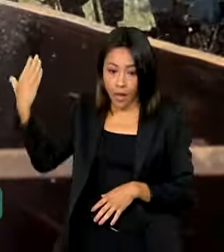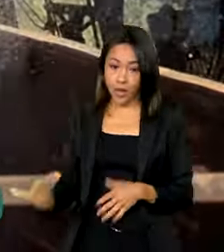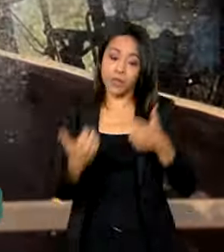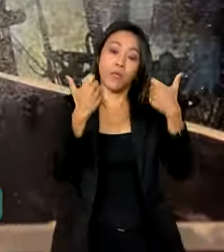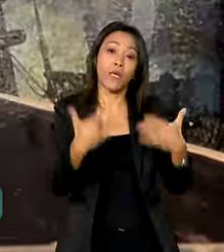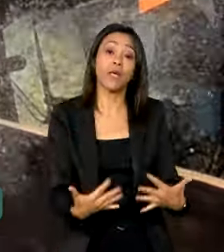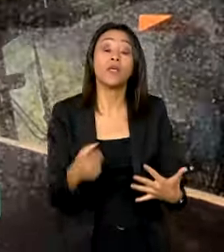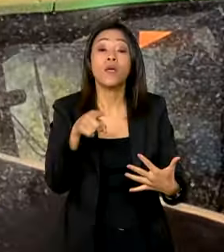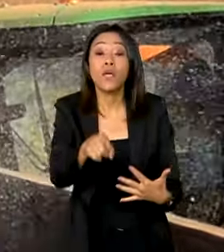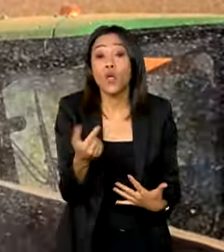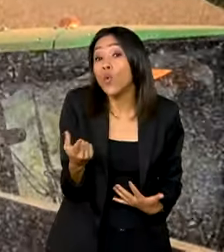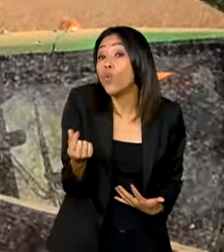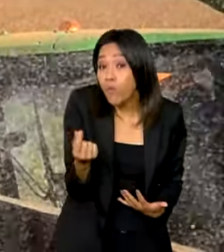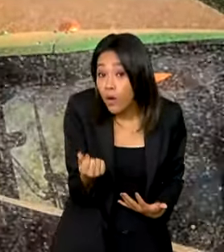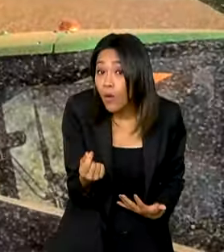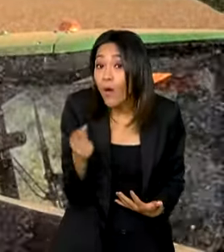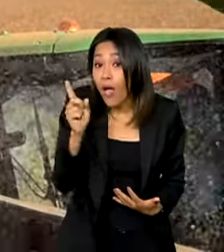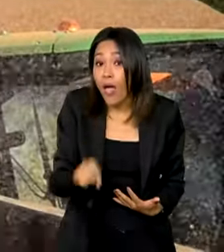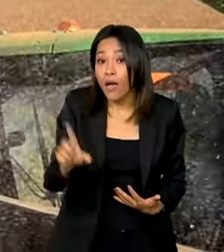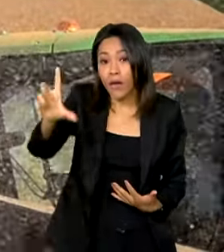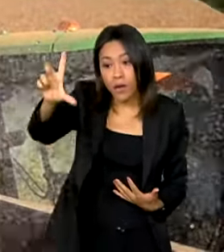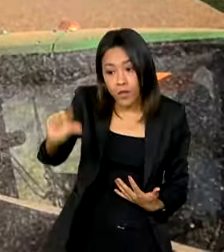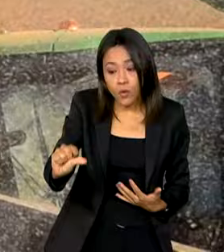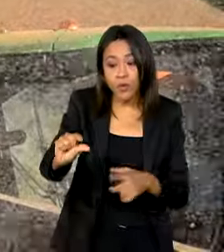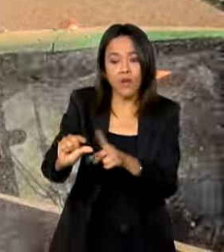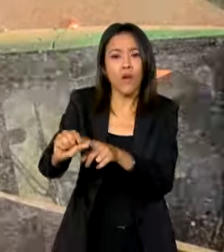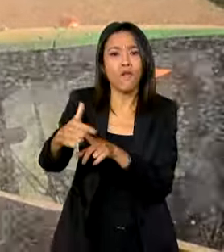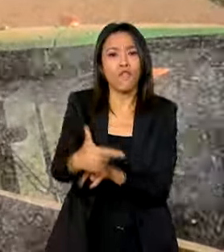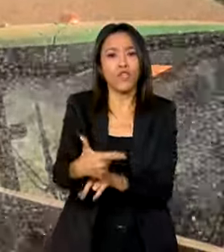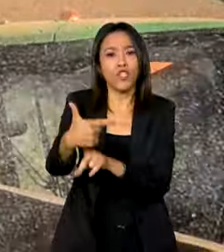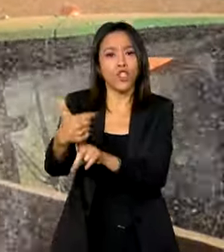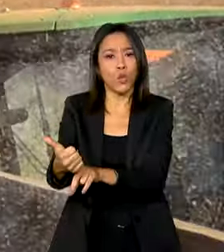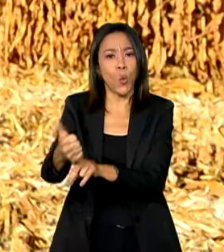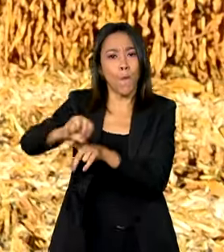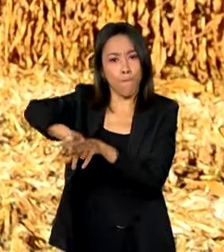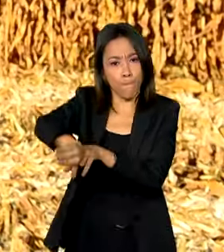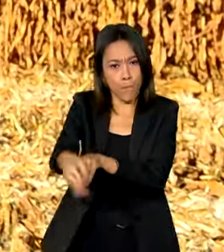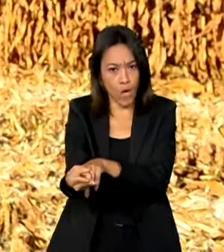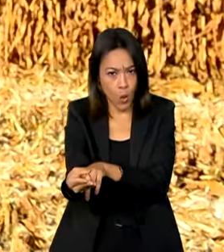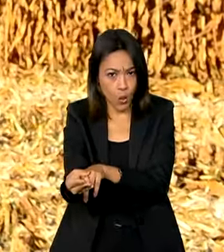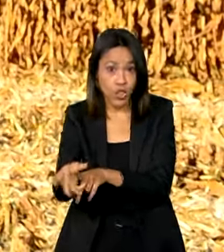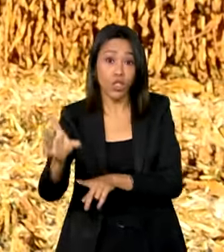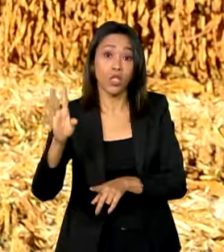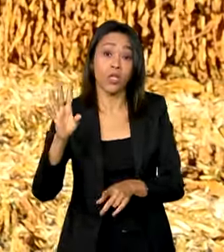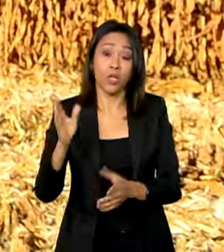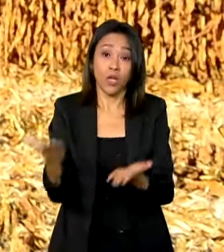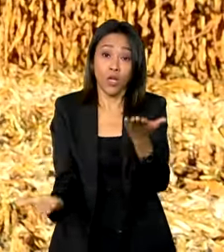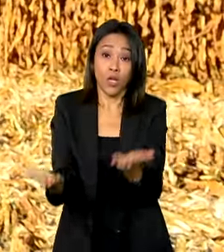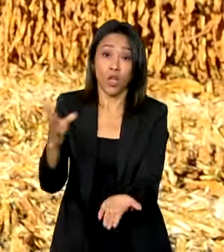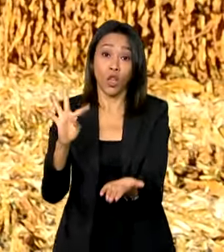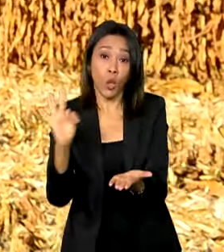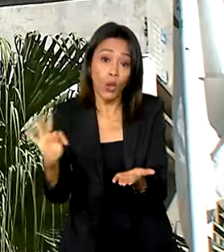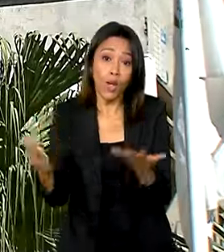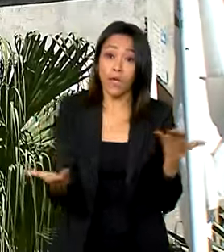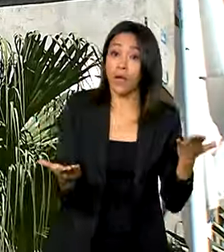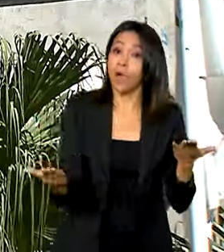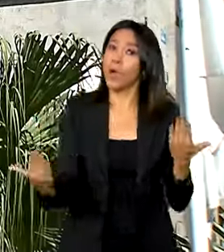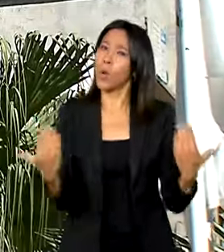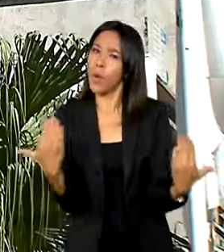produção de grãos representa uma queda de cerca de 21 milhões de toneladas em relação à safra anterior.